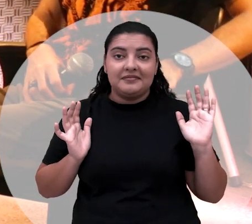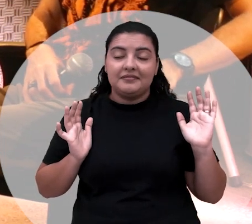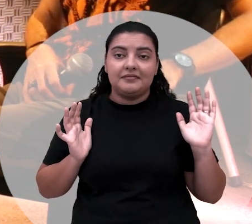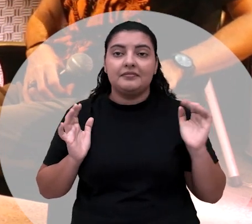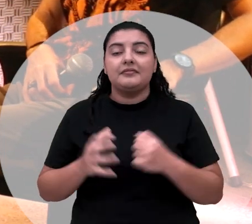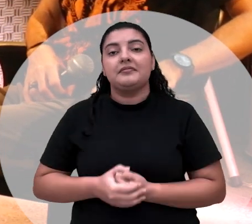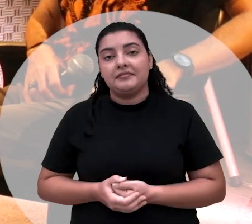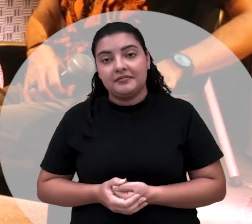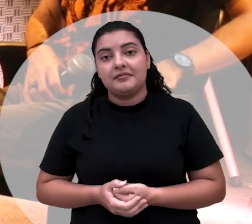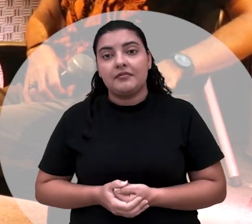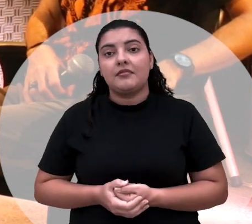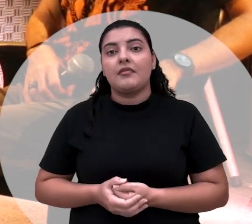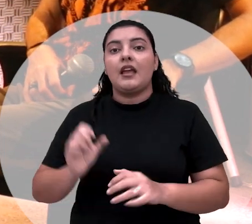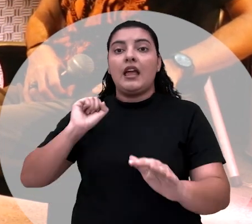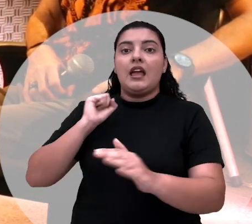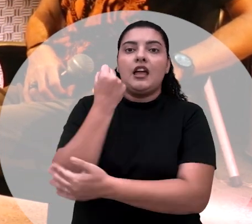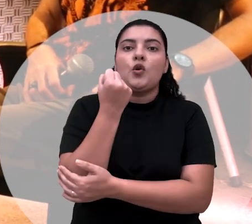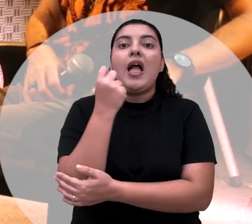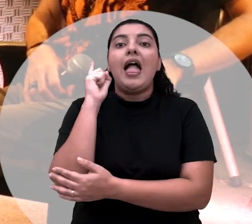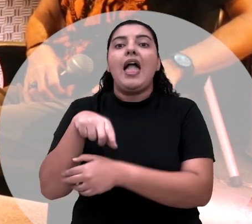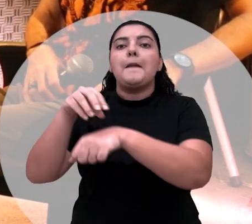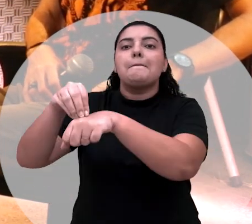Né? Exu, ele é mensageiro.